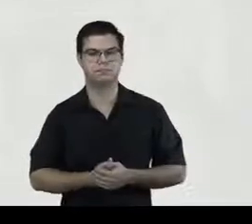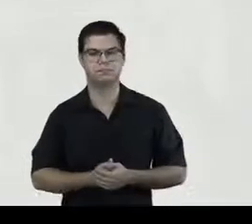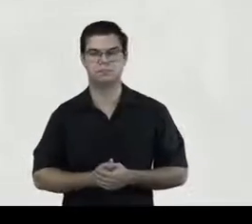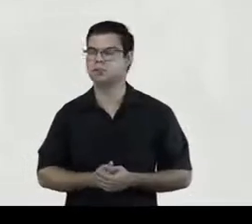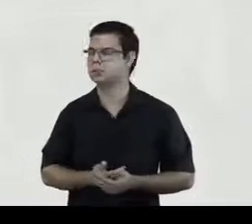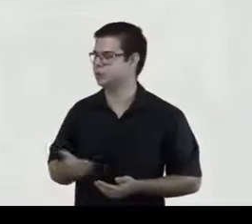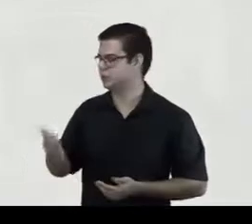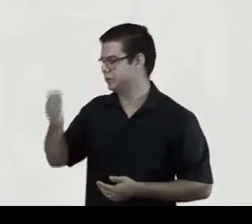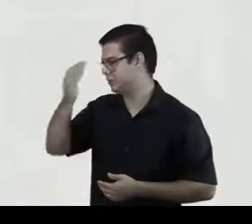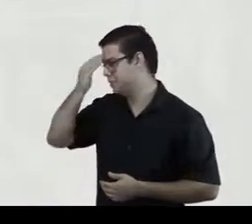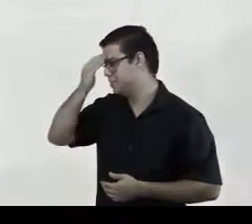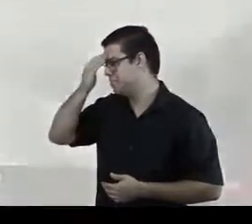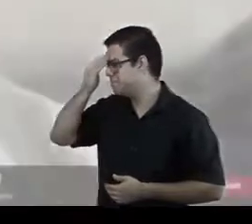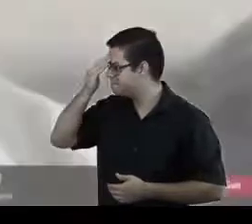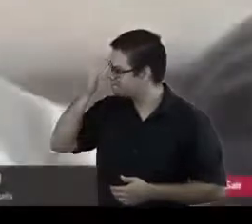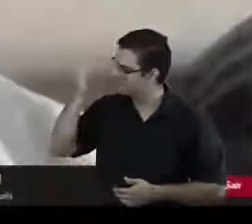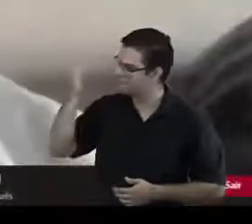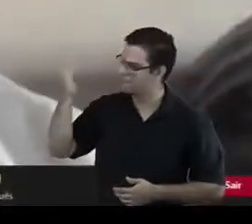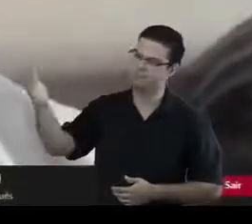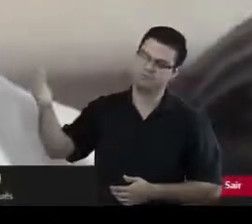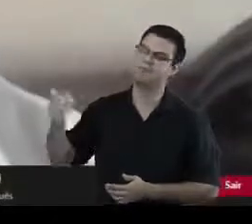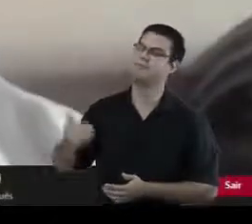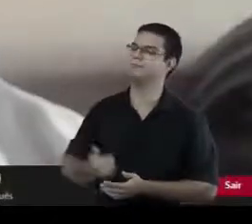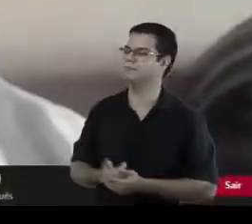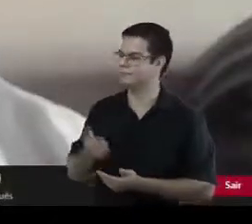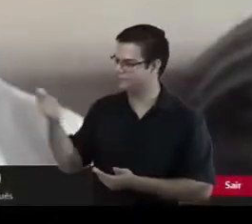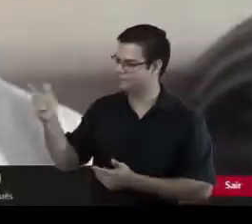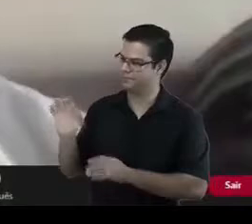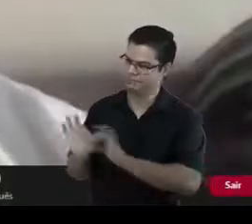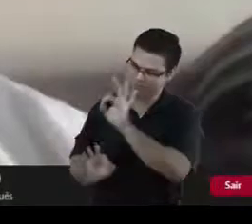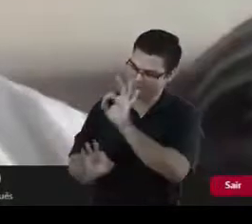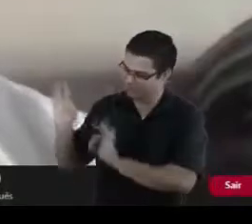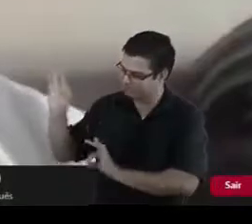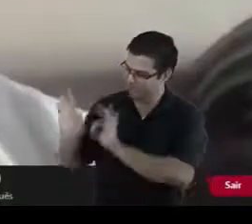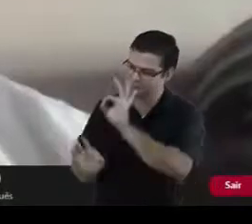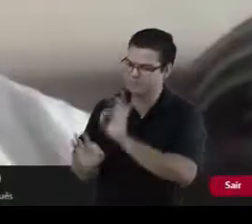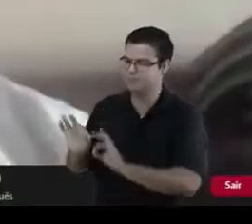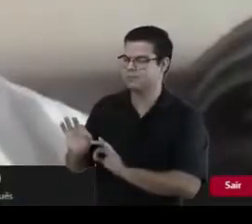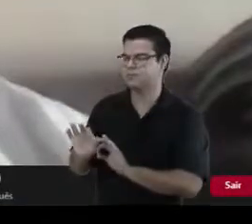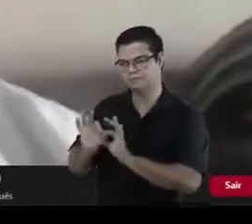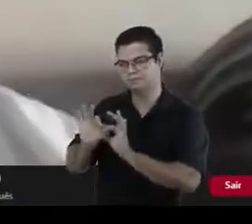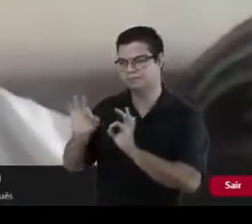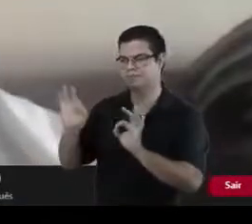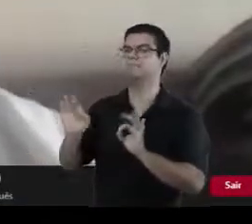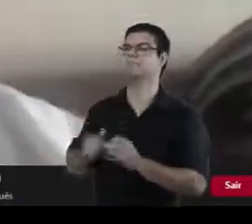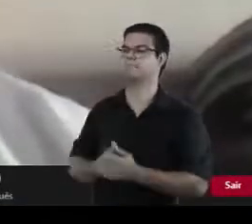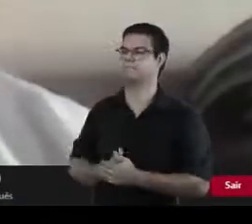Obrigado. Obrigado. Obrigado. todos os organizadores por ter